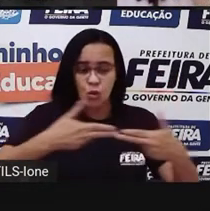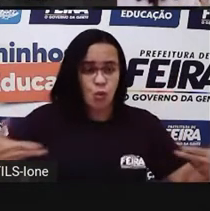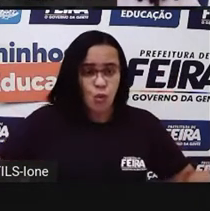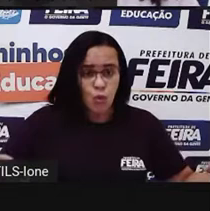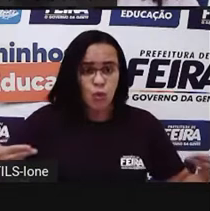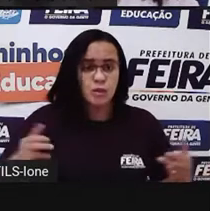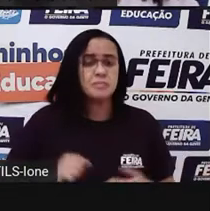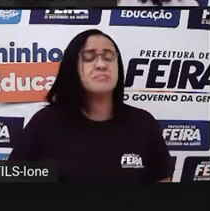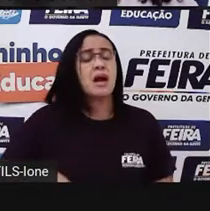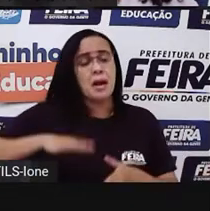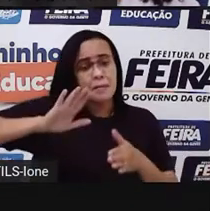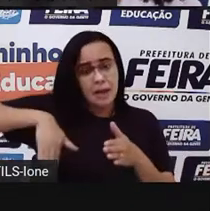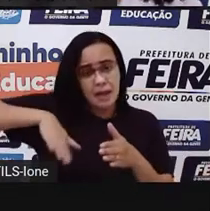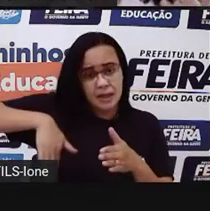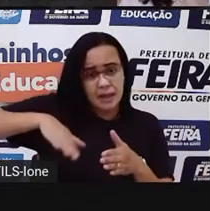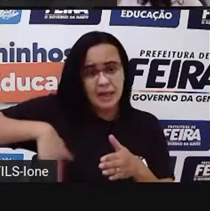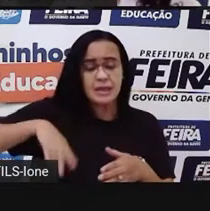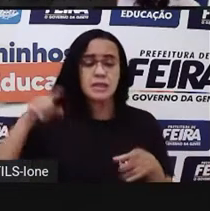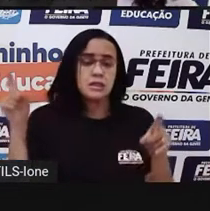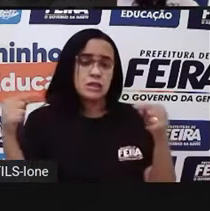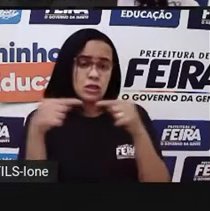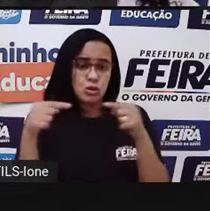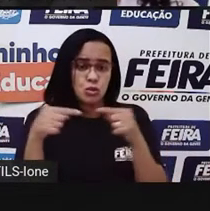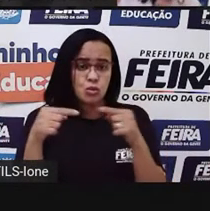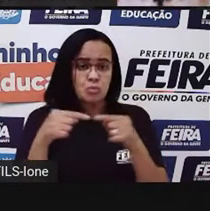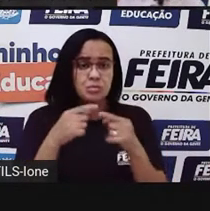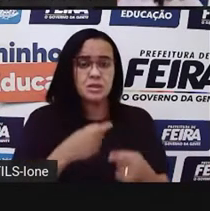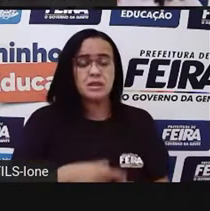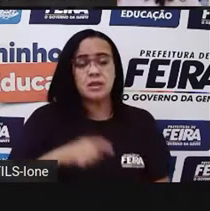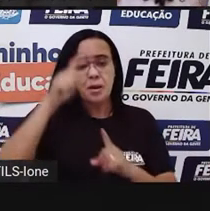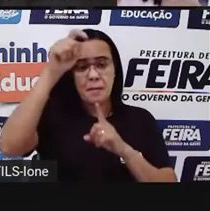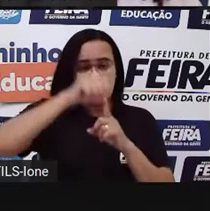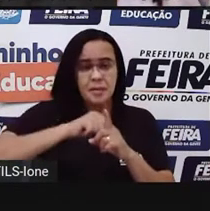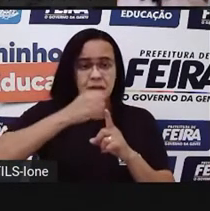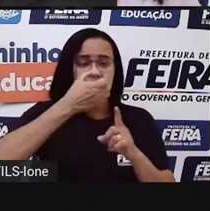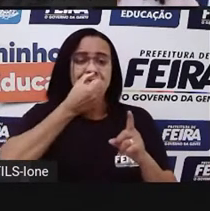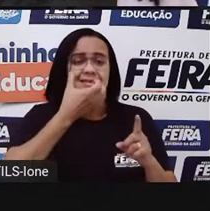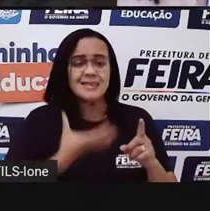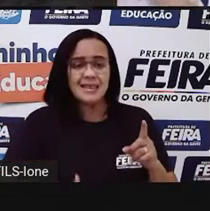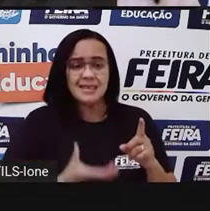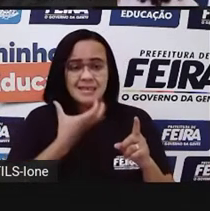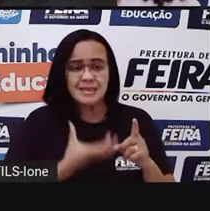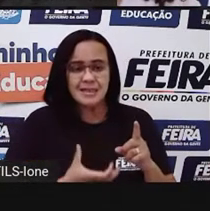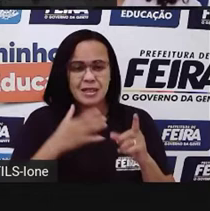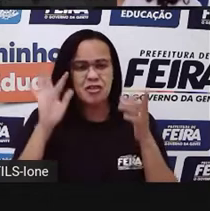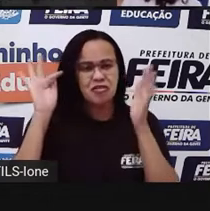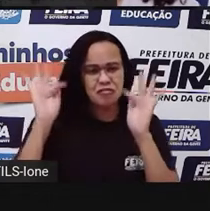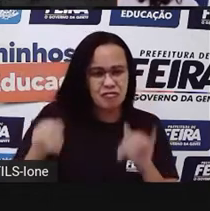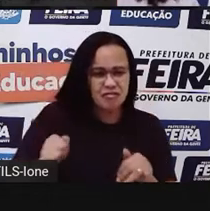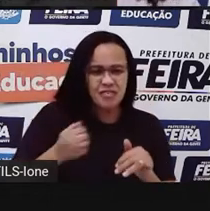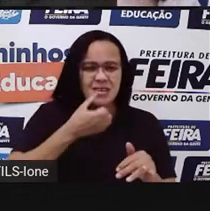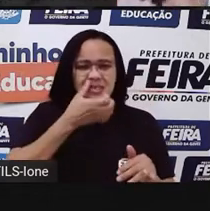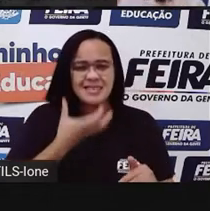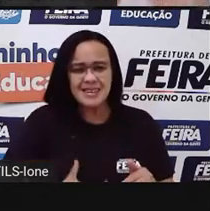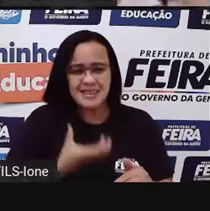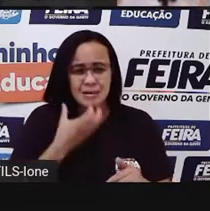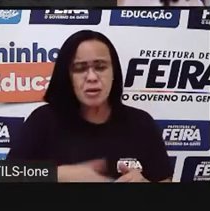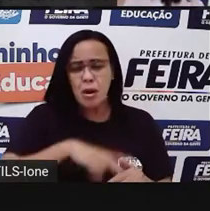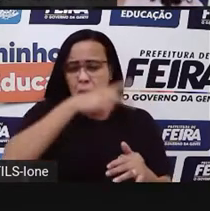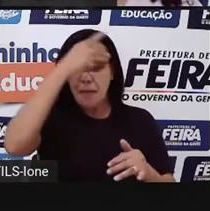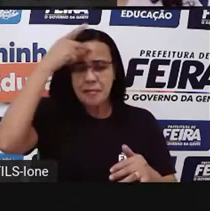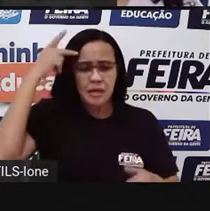promoção aí de Natal, de final de ano, né? Pra que as pessoas fiquem motivadas a comprar, né? Então, tem ali